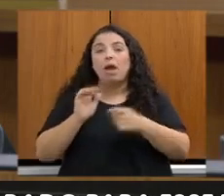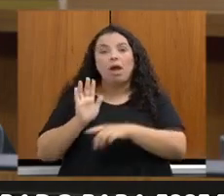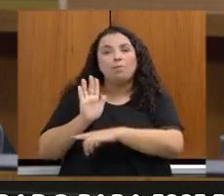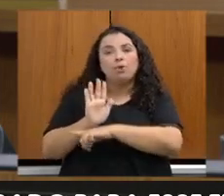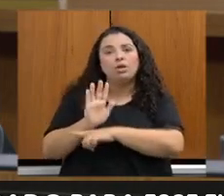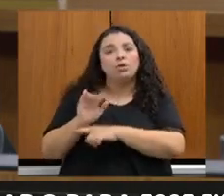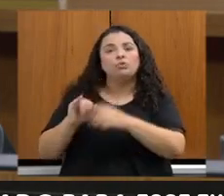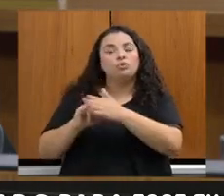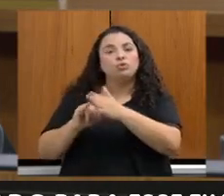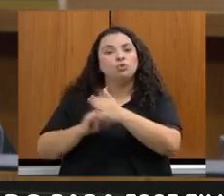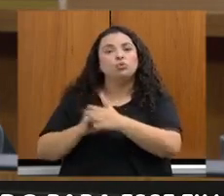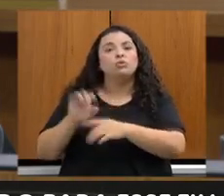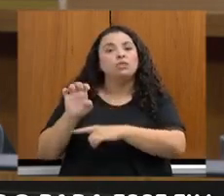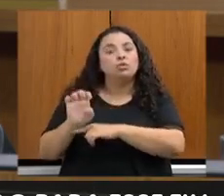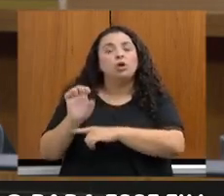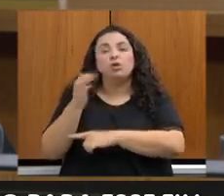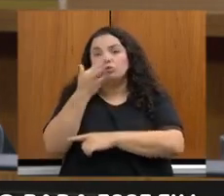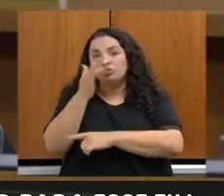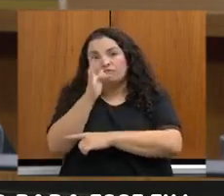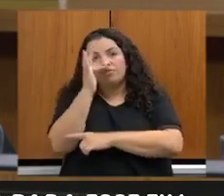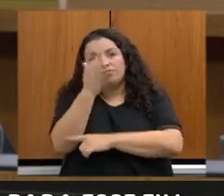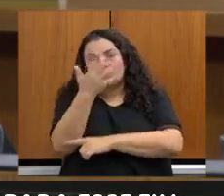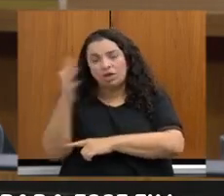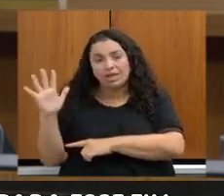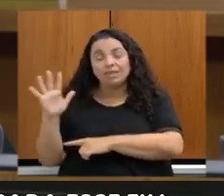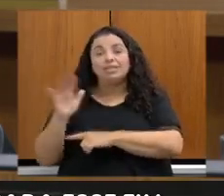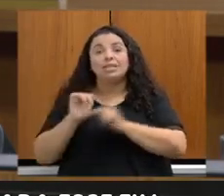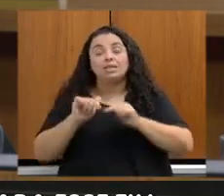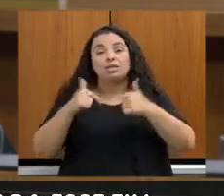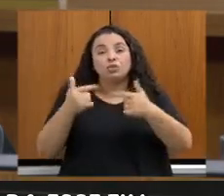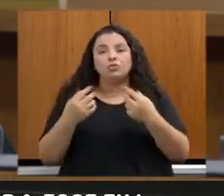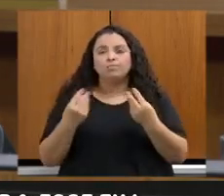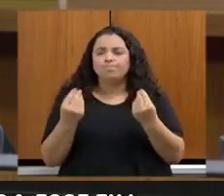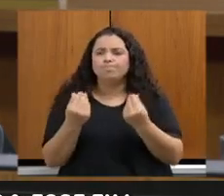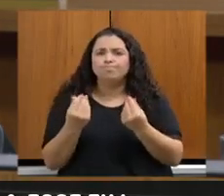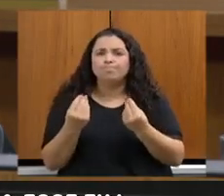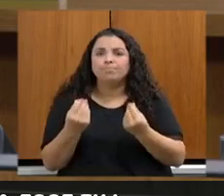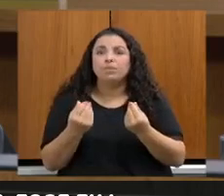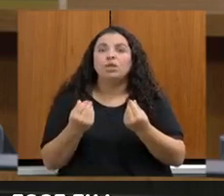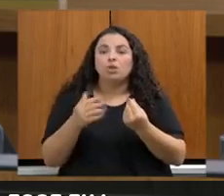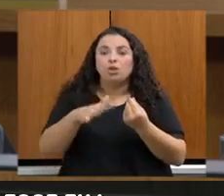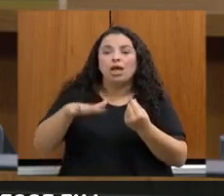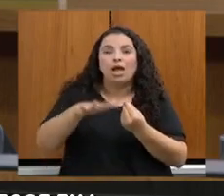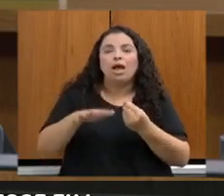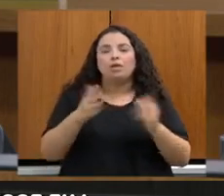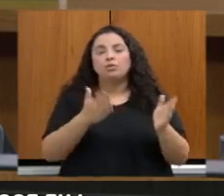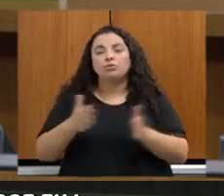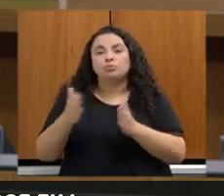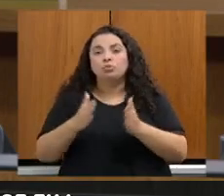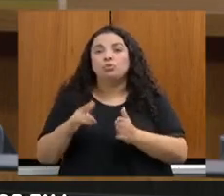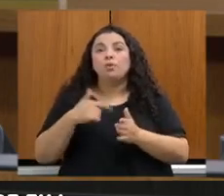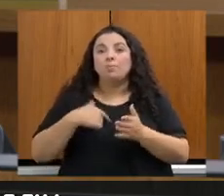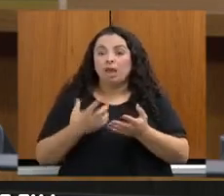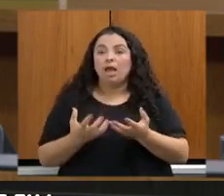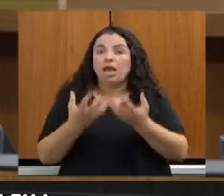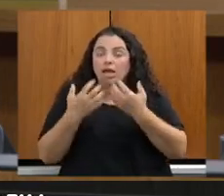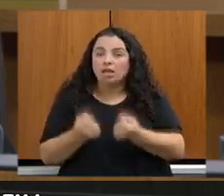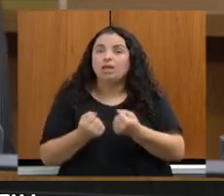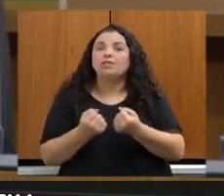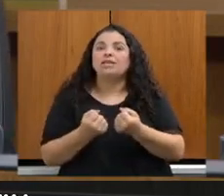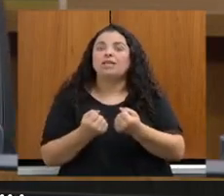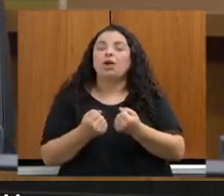conforme mencionado pelo César, nas ações de sensibilização em campo dos produtores para a adesão ao programa de